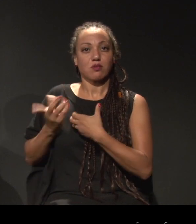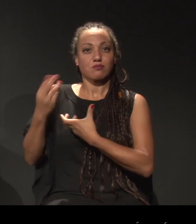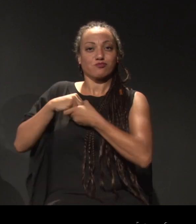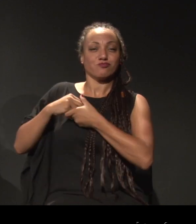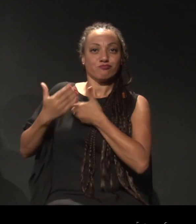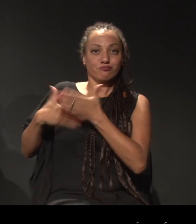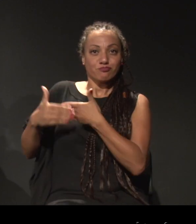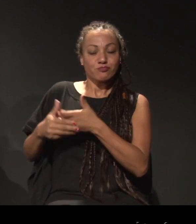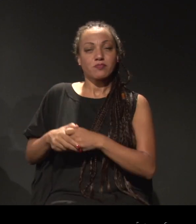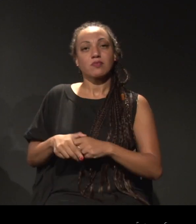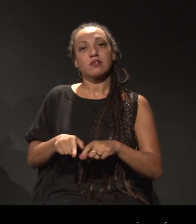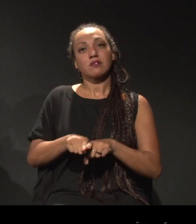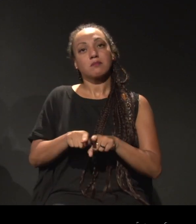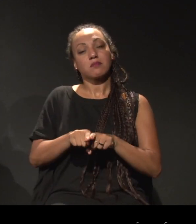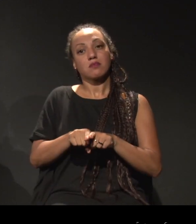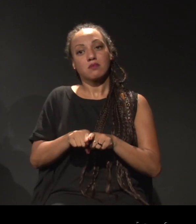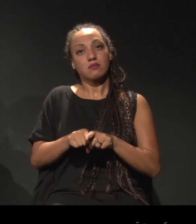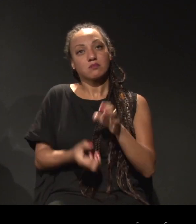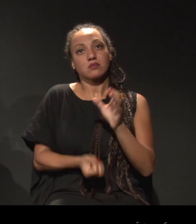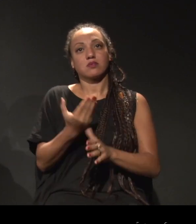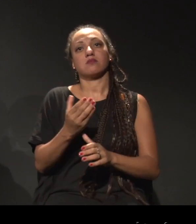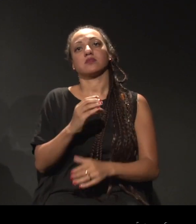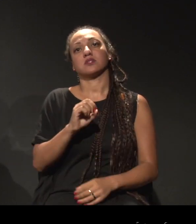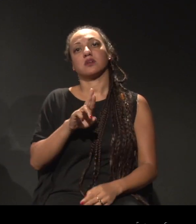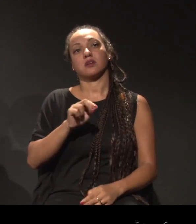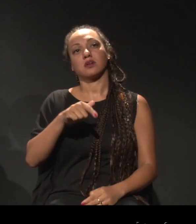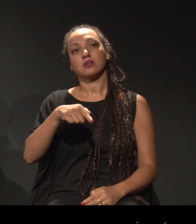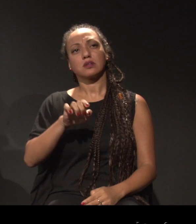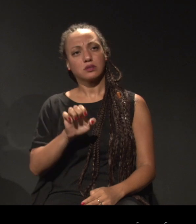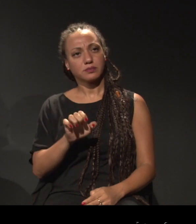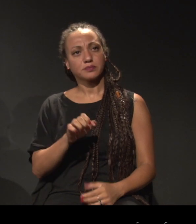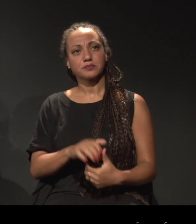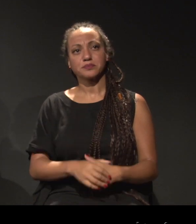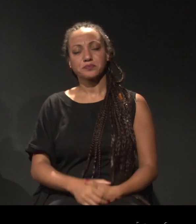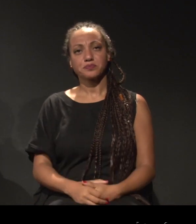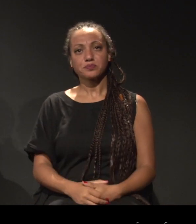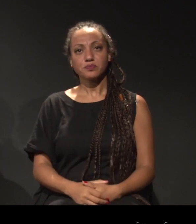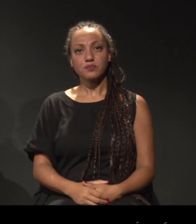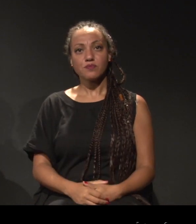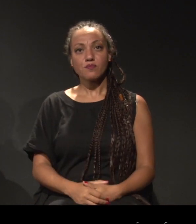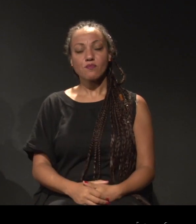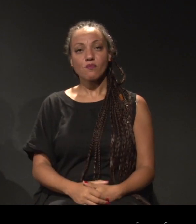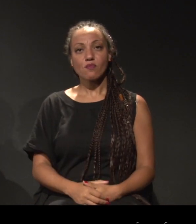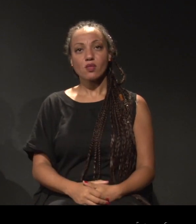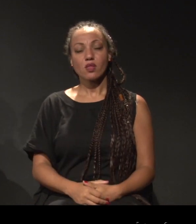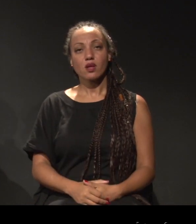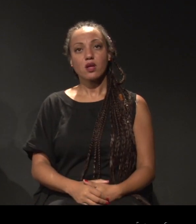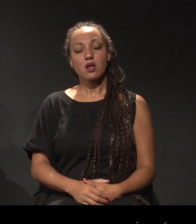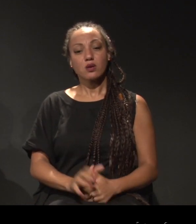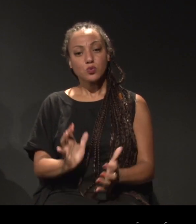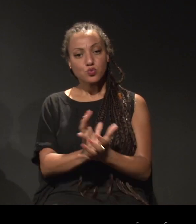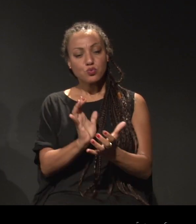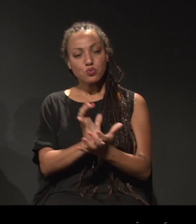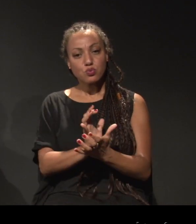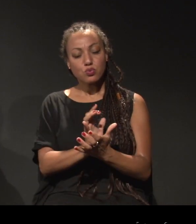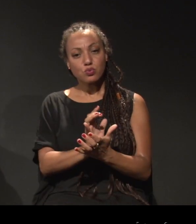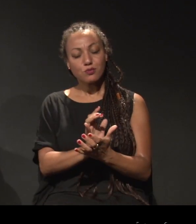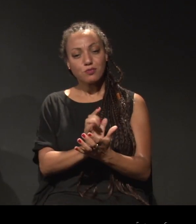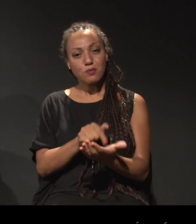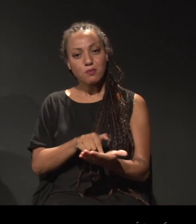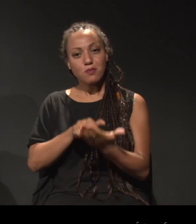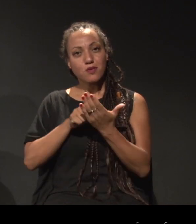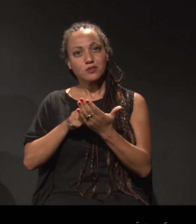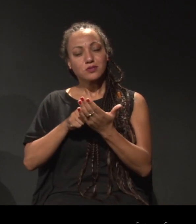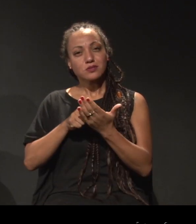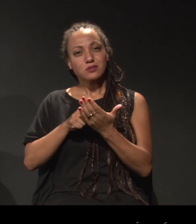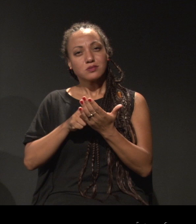E nasce a Serakê. E quando nasce a Serakê, ela vem resgatar toda essa memória que eu falei nesse primeiro momento da